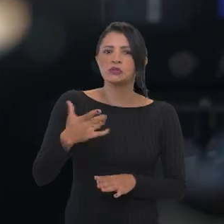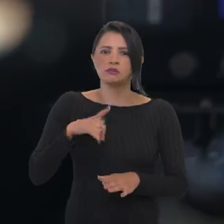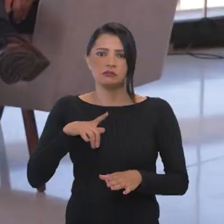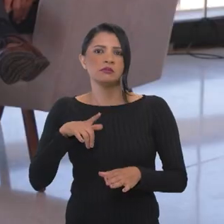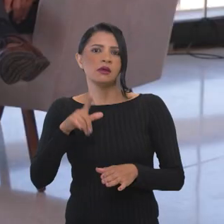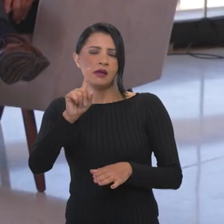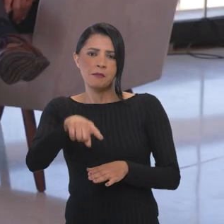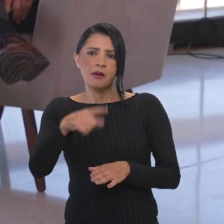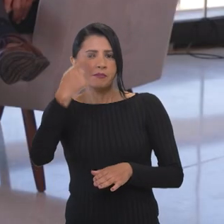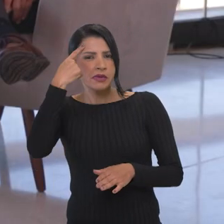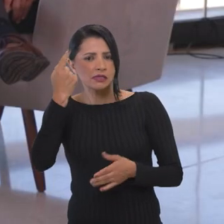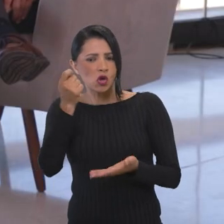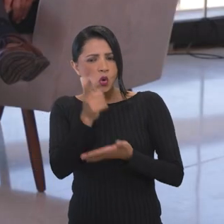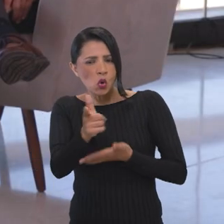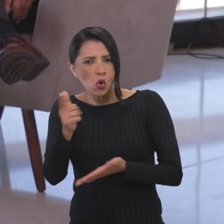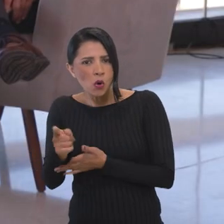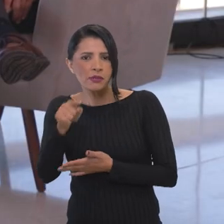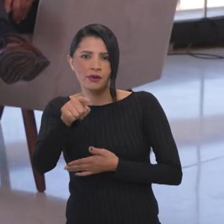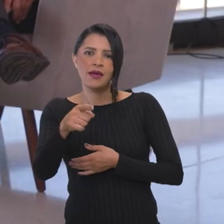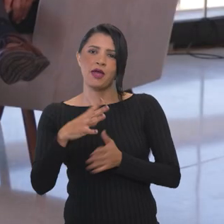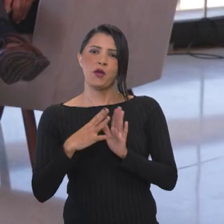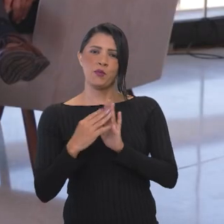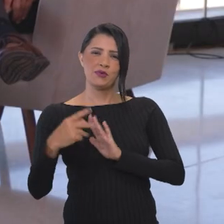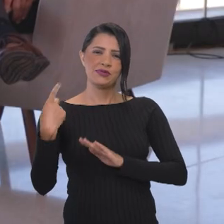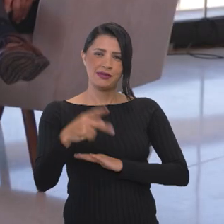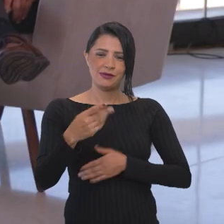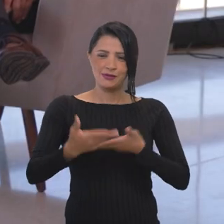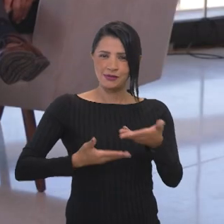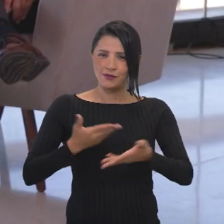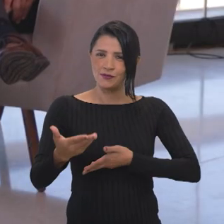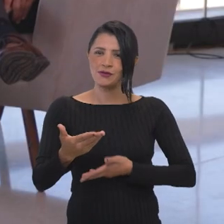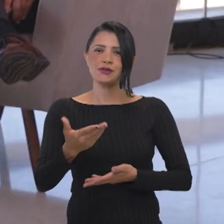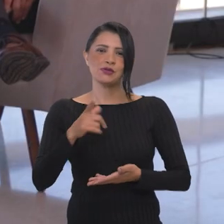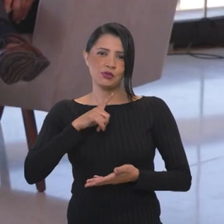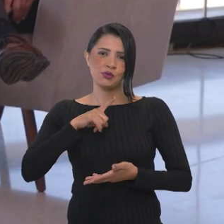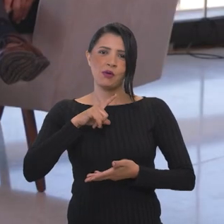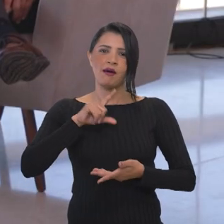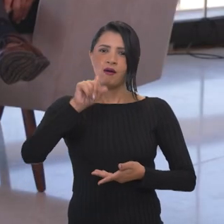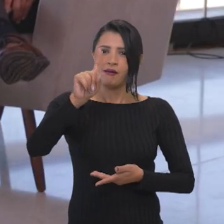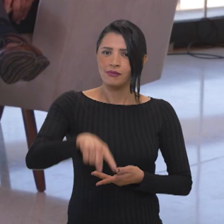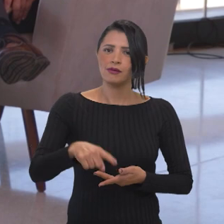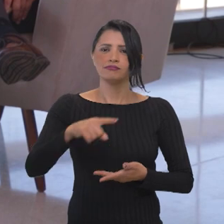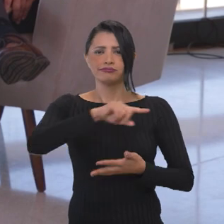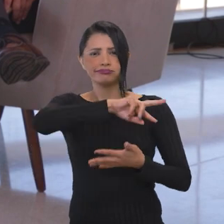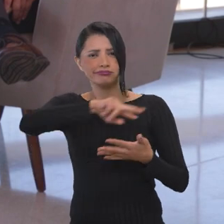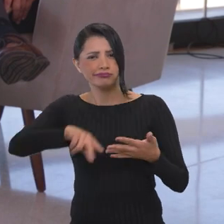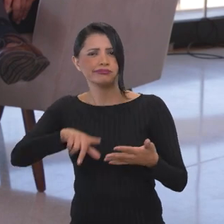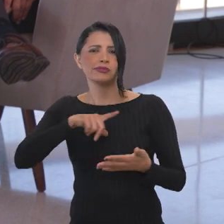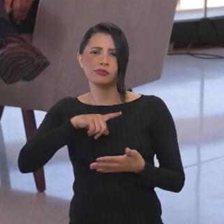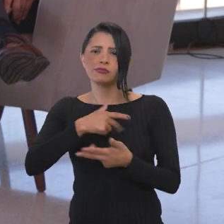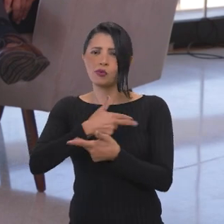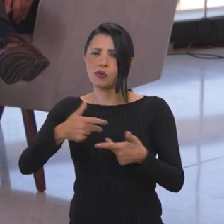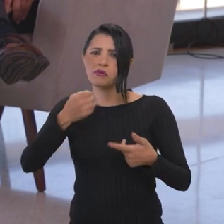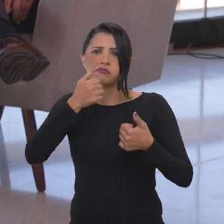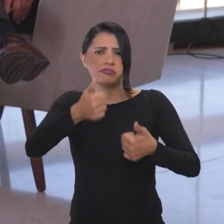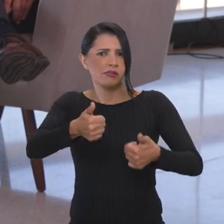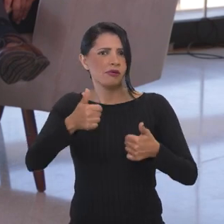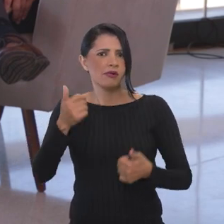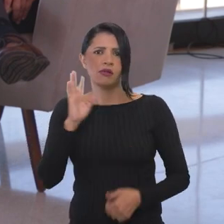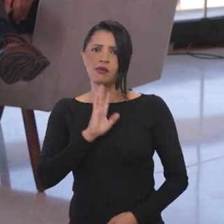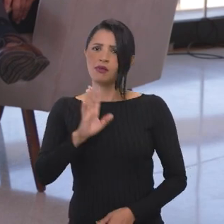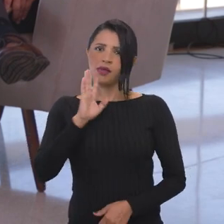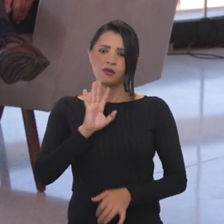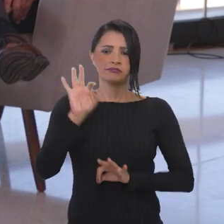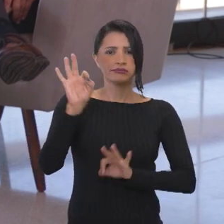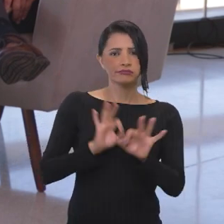grandes compras centralizadas. Então, ele é um brião desse modelo de serviços compartilhados. Então, a gente tem muita coisa bacana e estamos estruturando